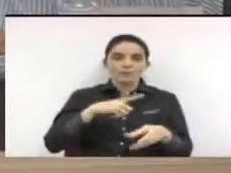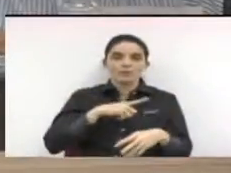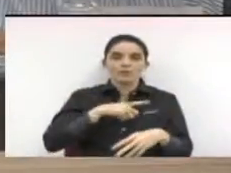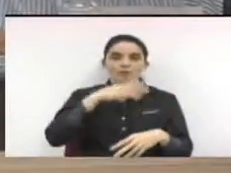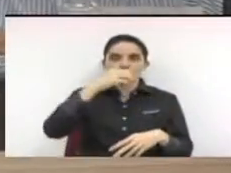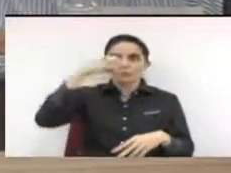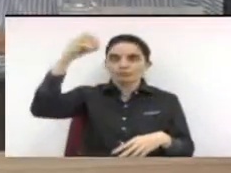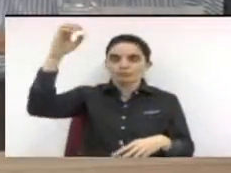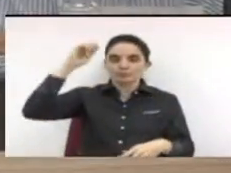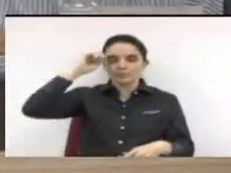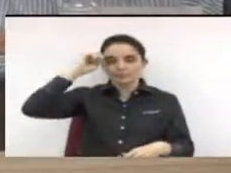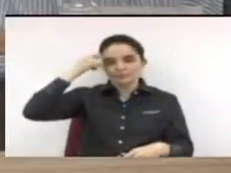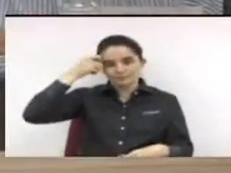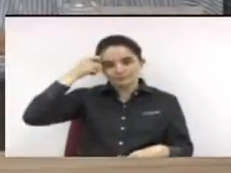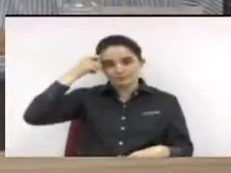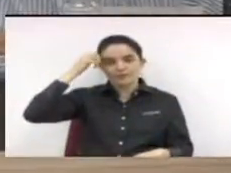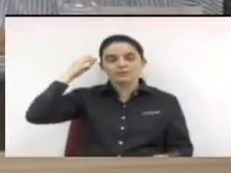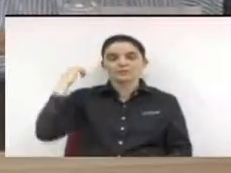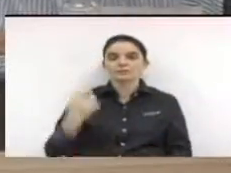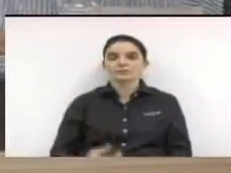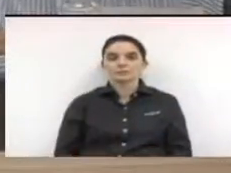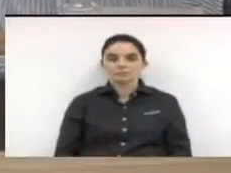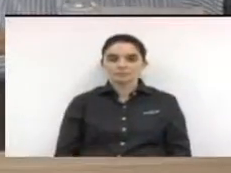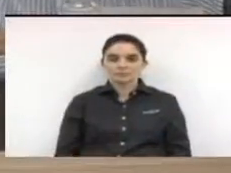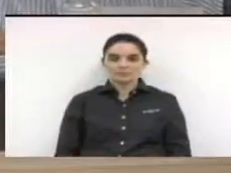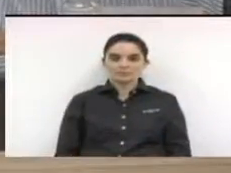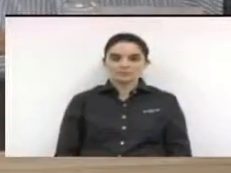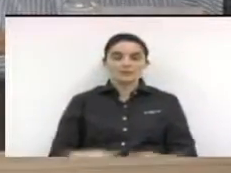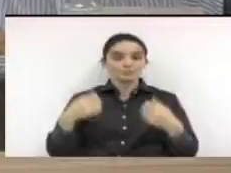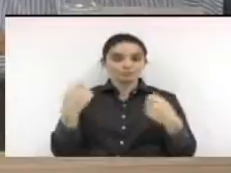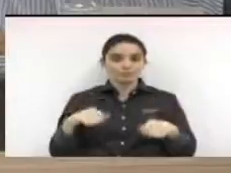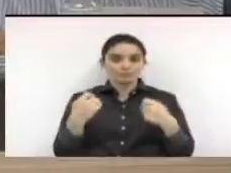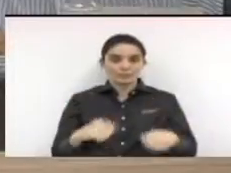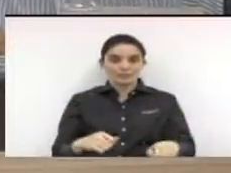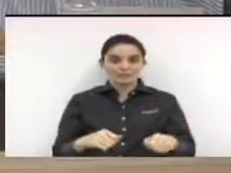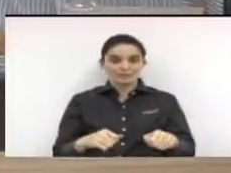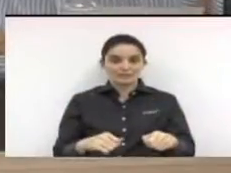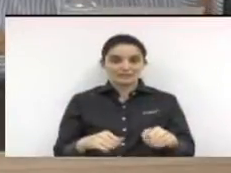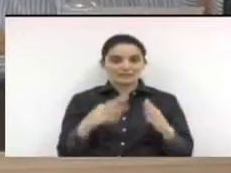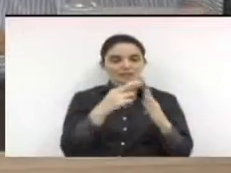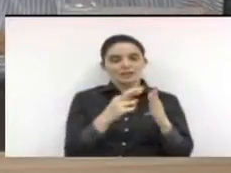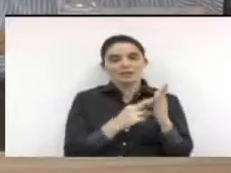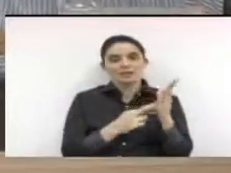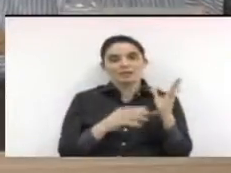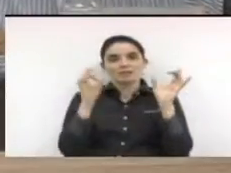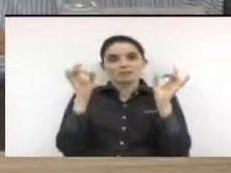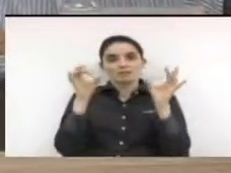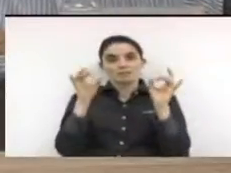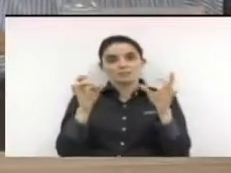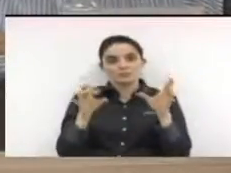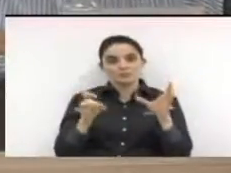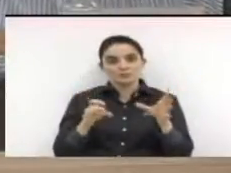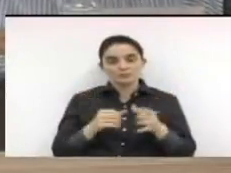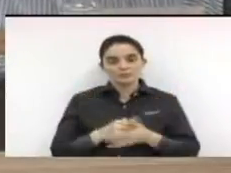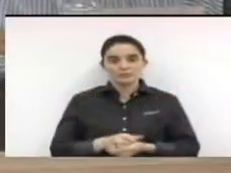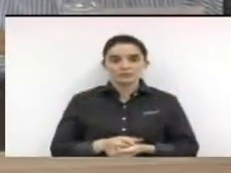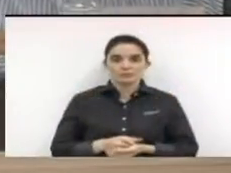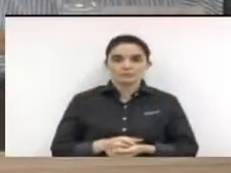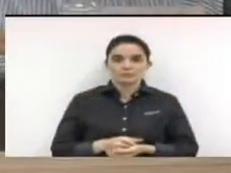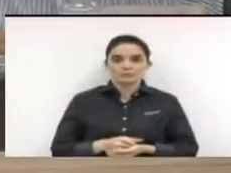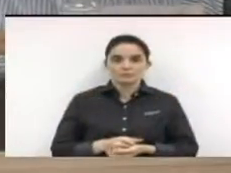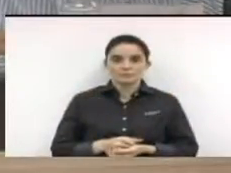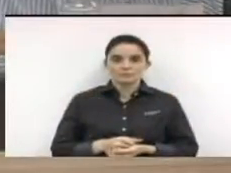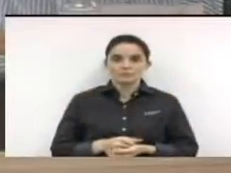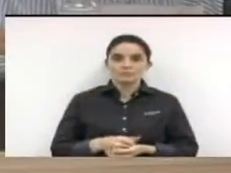a óleo diesel e da outras providências, necessita de regime especial de tramitação, plenário vereador Vitório